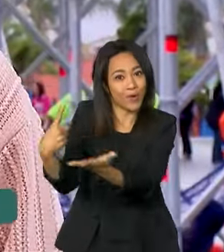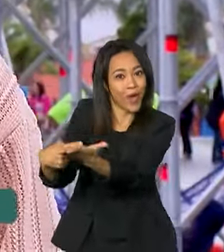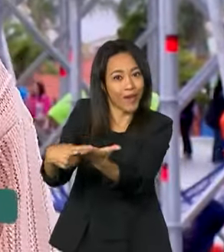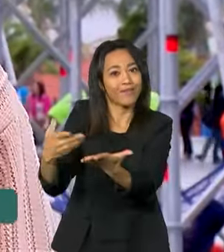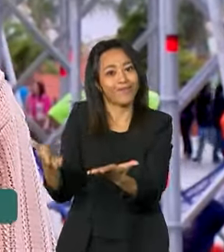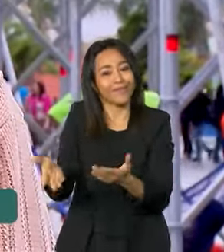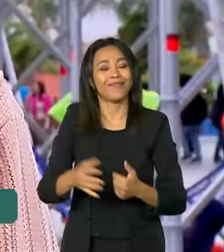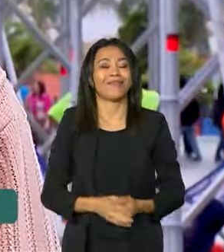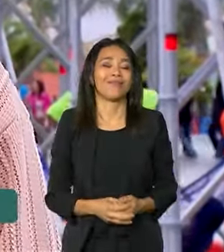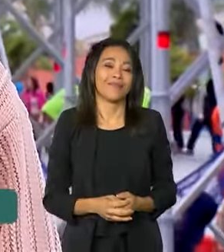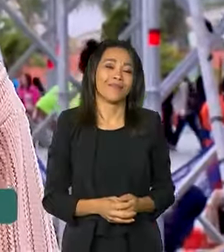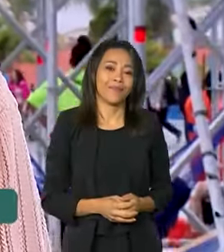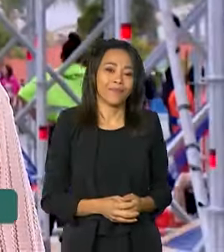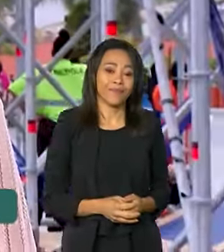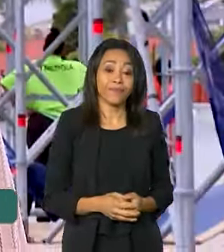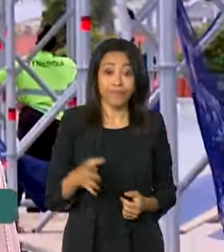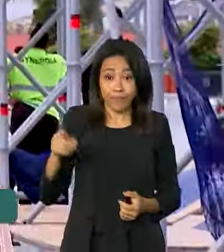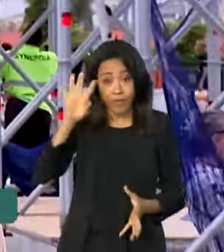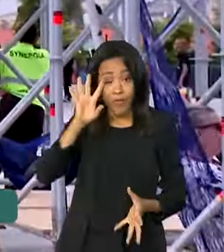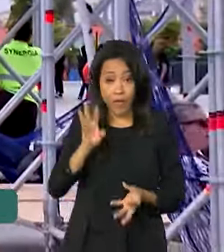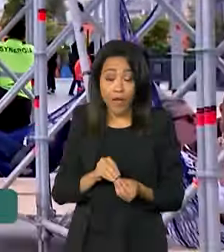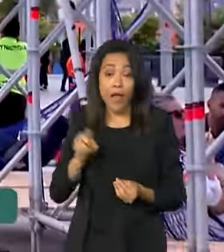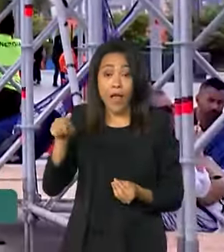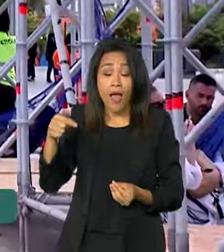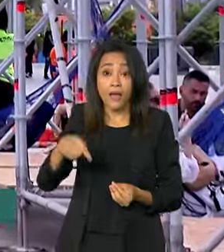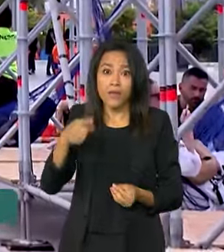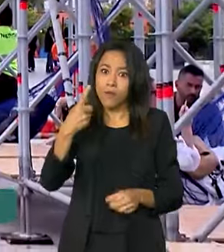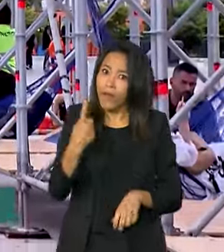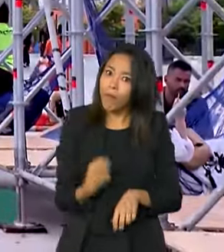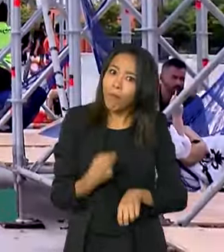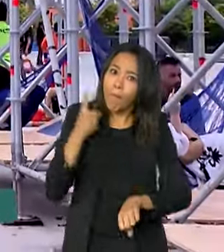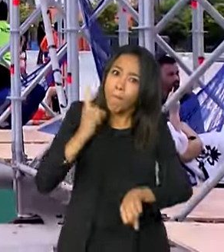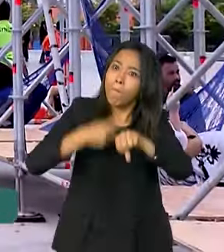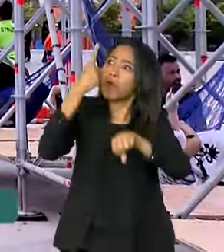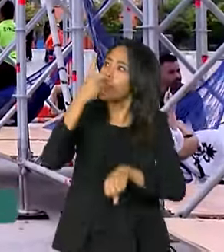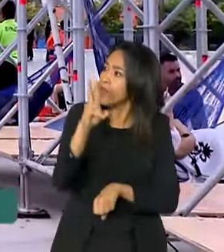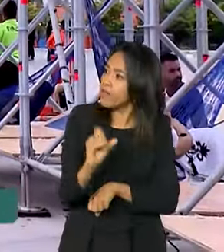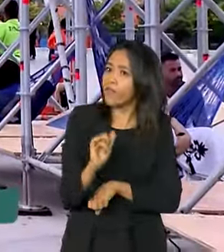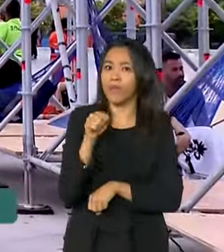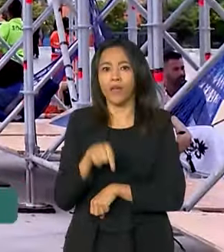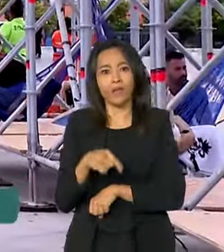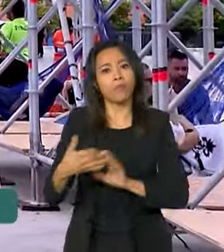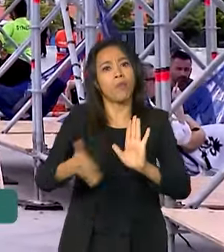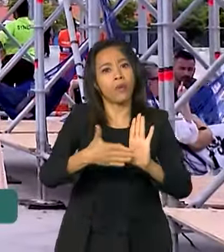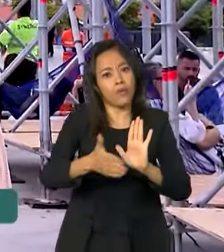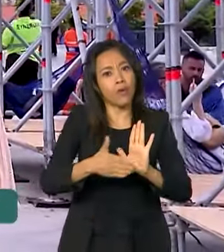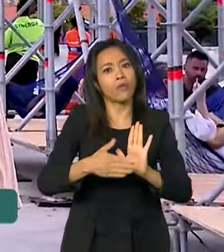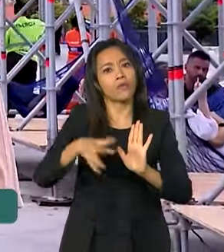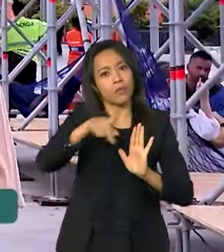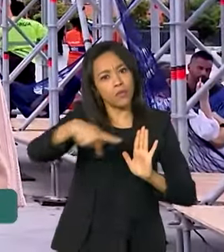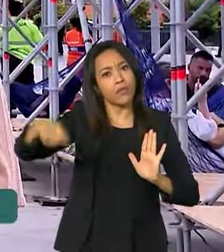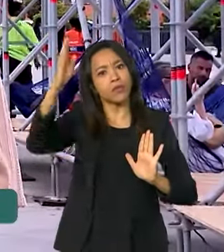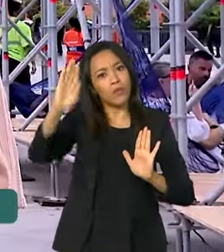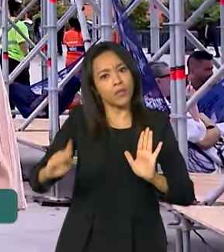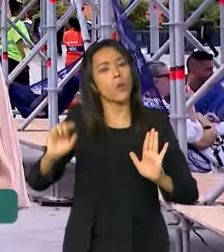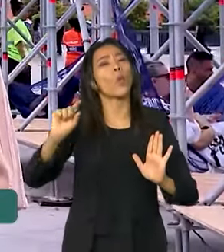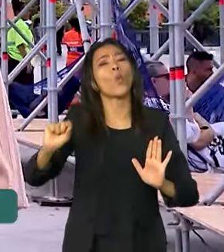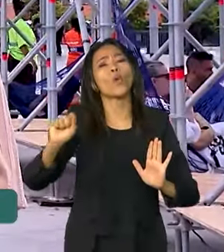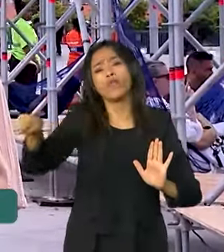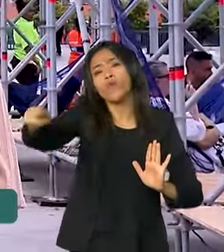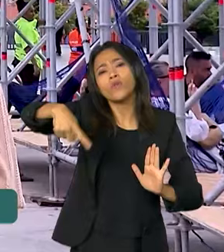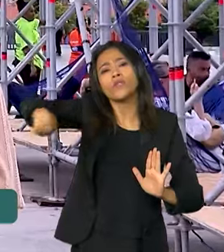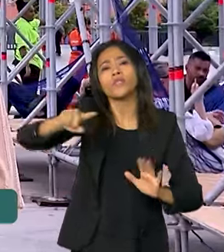Agora, Kelly, para a gente concluir, essa é uma iniciativa inédita, posta em prática pela presidência brasileira no G20. O que vocês estão